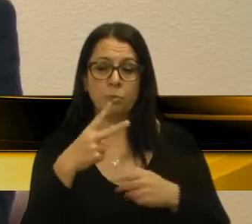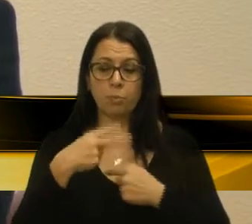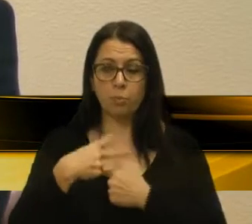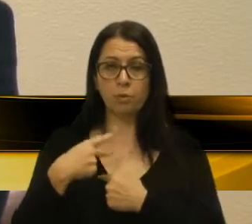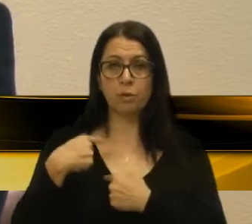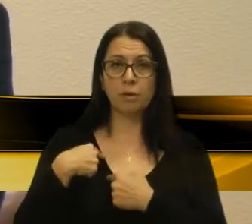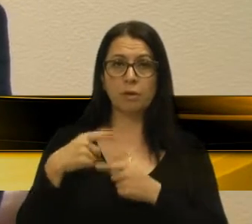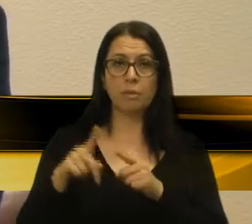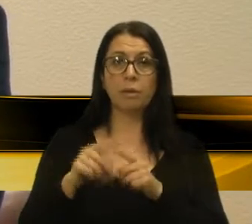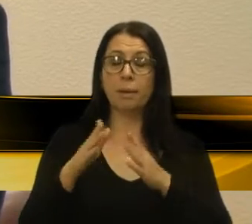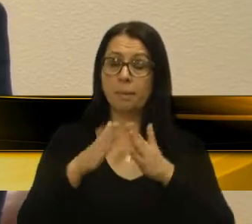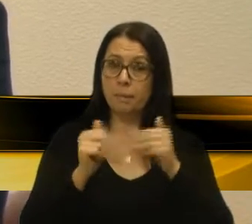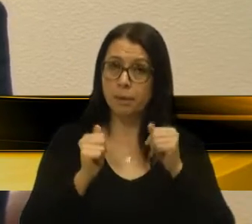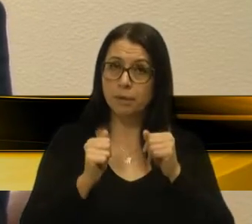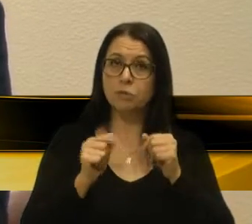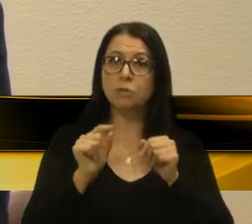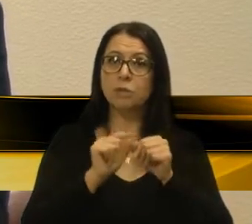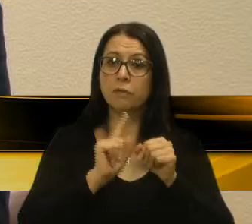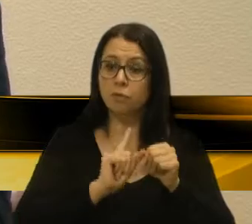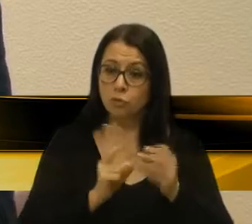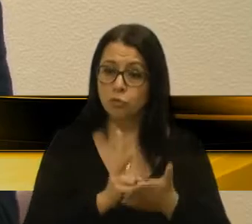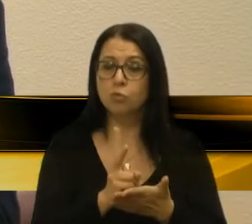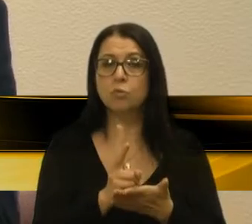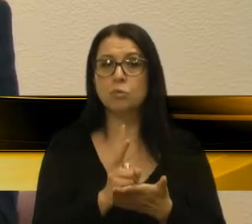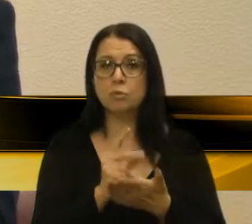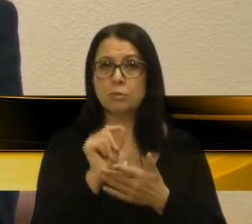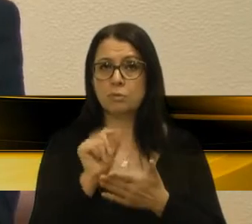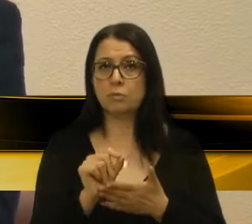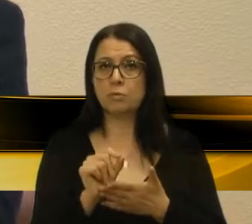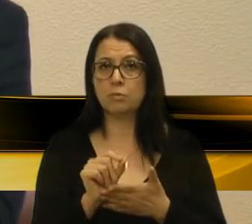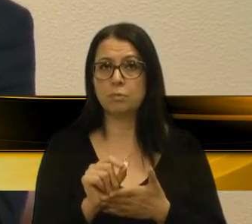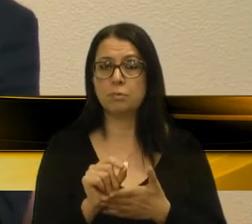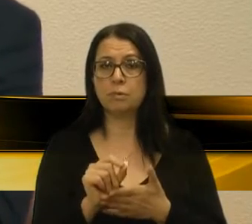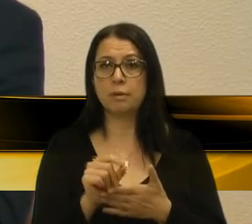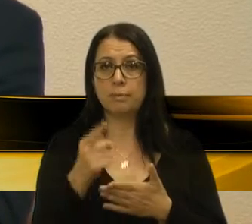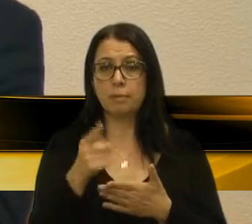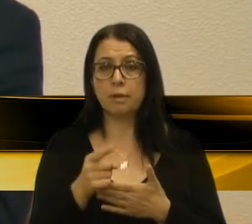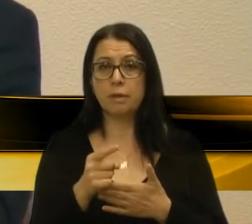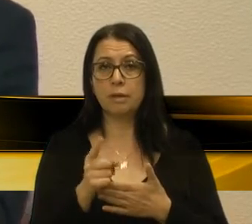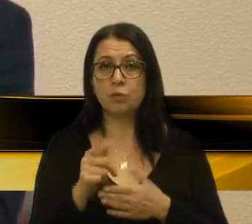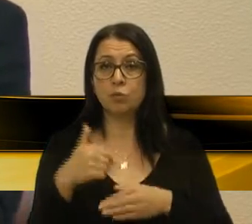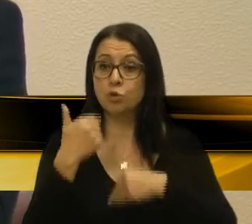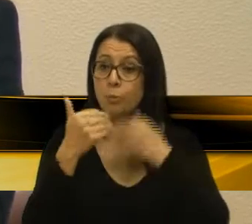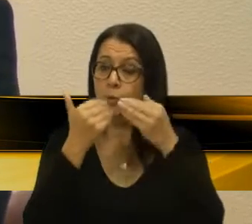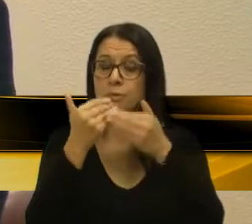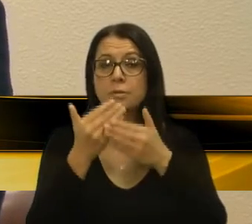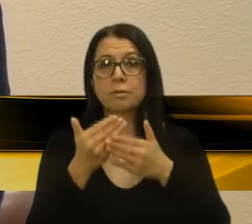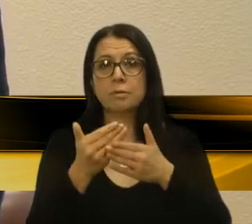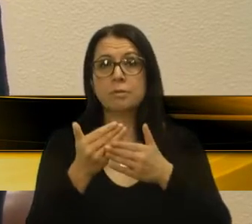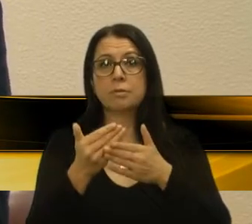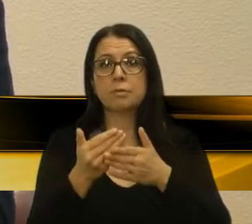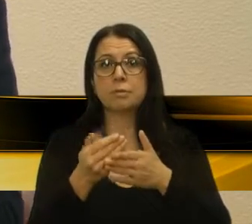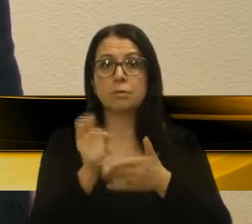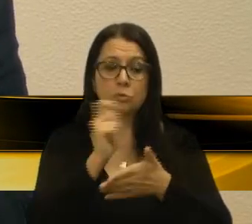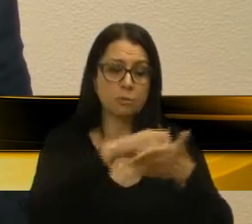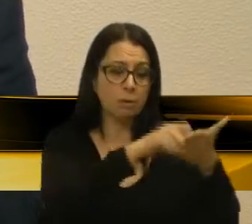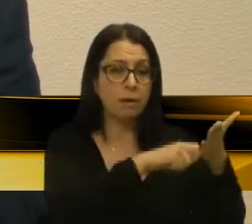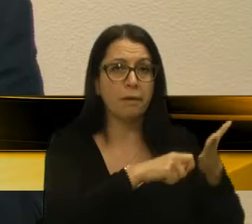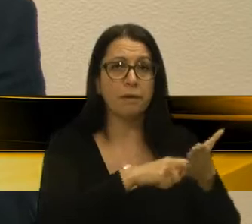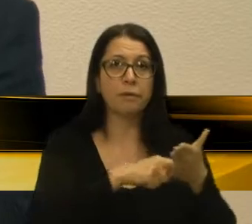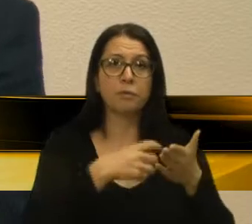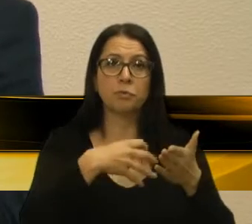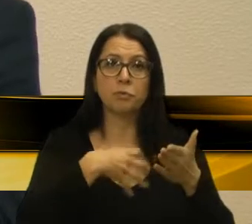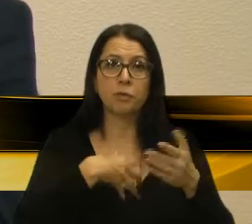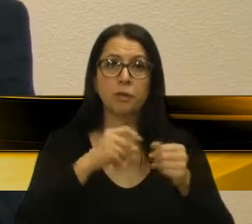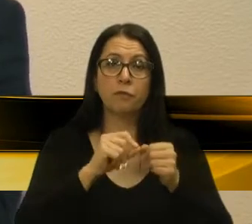e também pede que a gente leve adiante essa situação para que os processos, os protocolos, a maneira